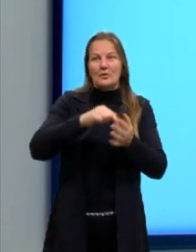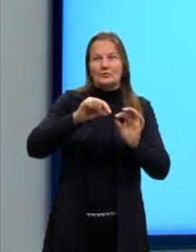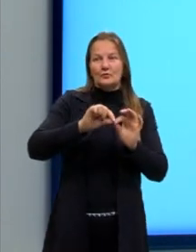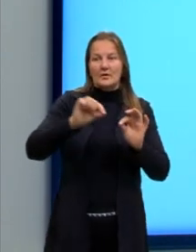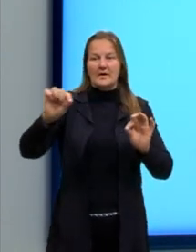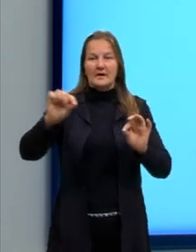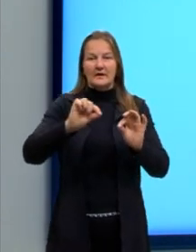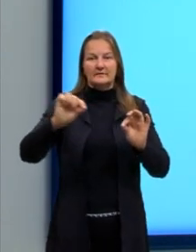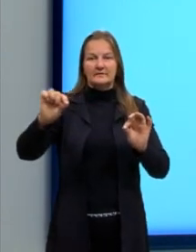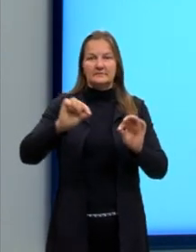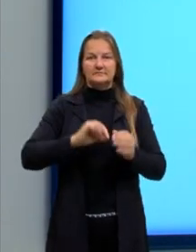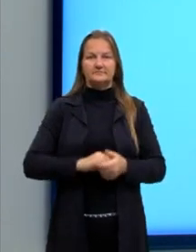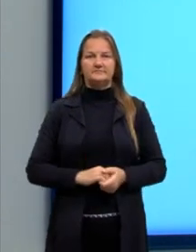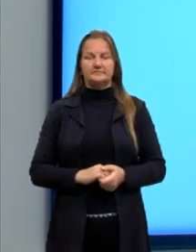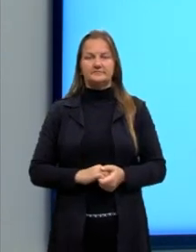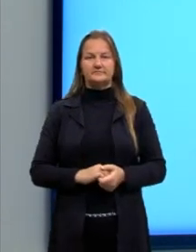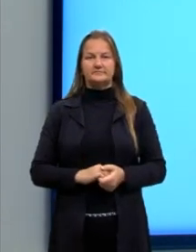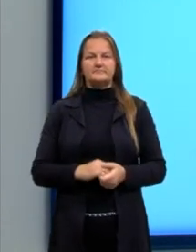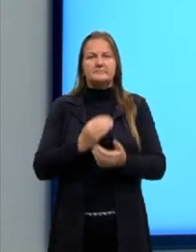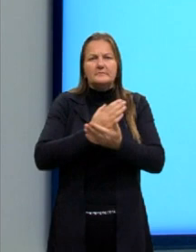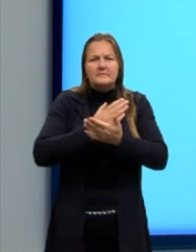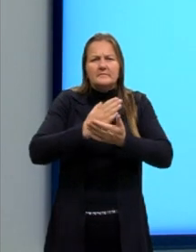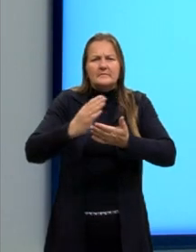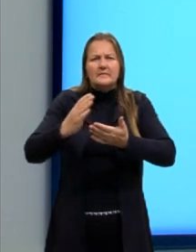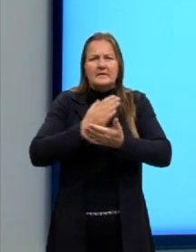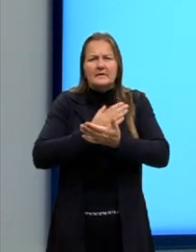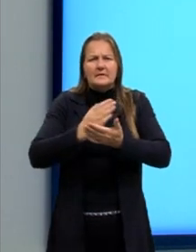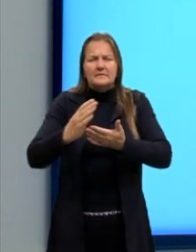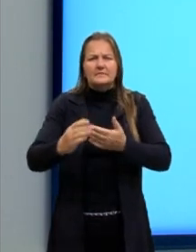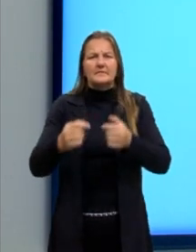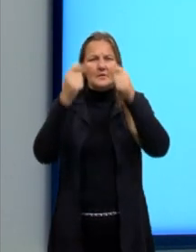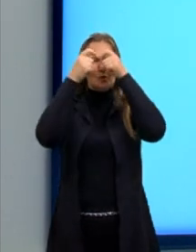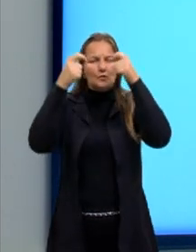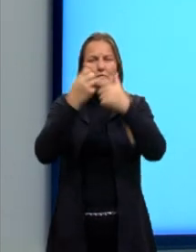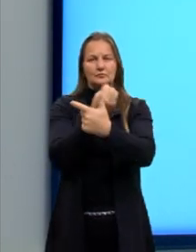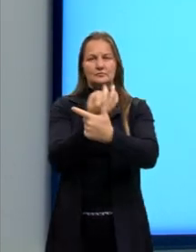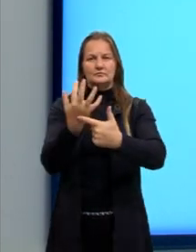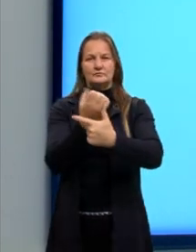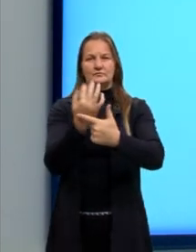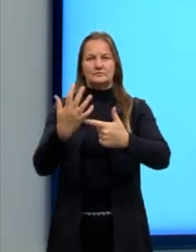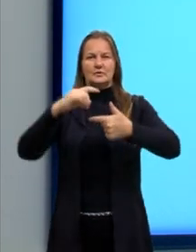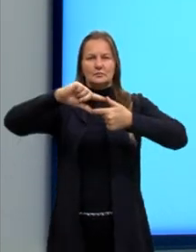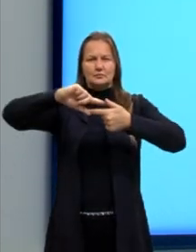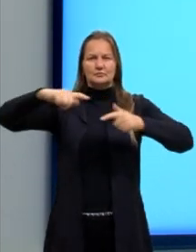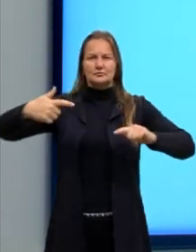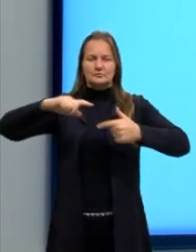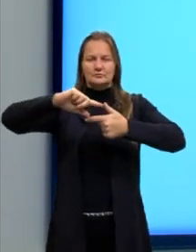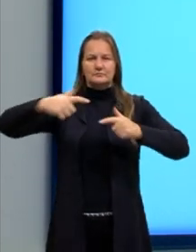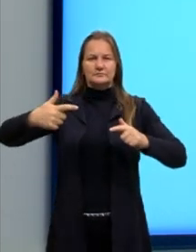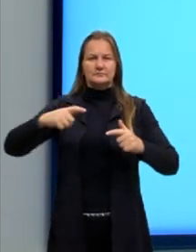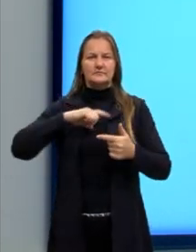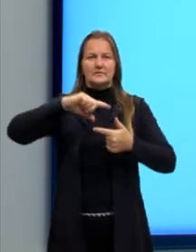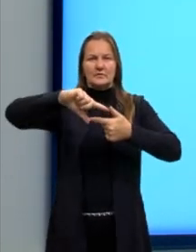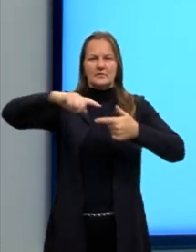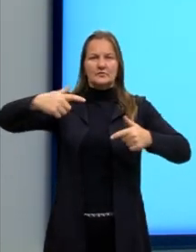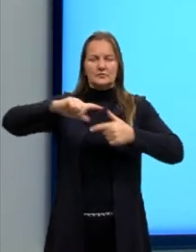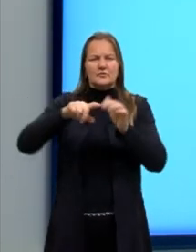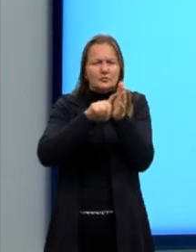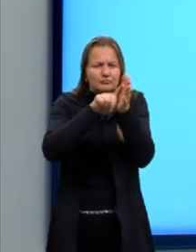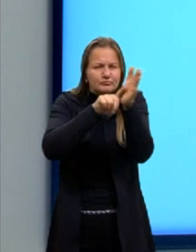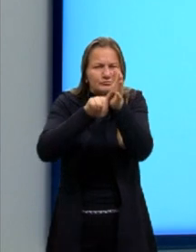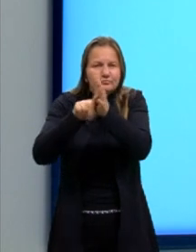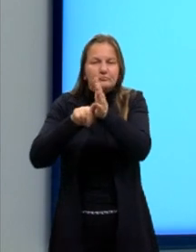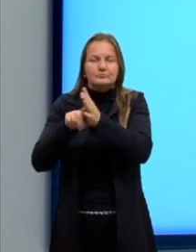e reta. A partir de conhecimentos da álgebra e da geometria, a geometria analítica